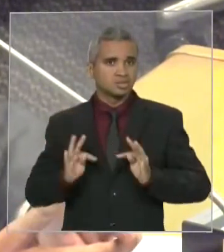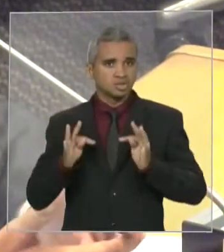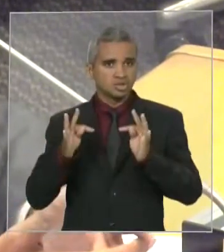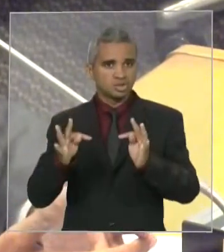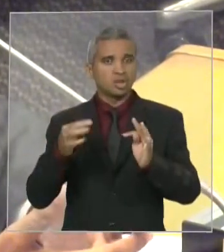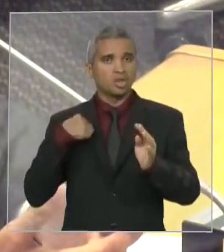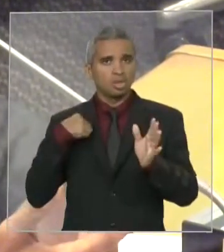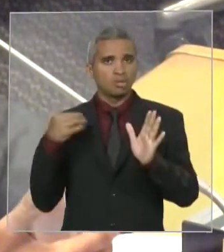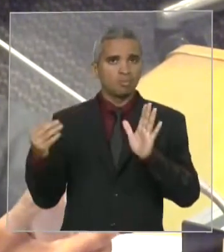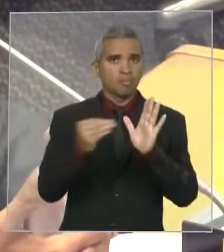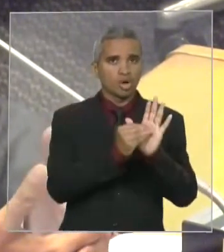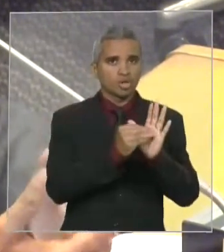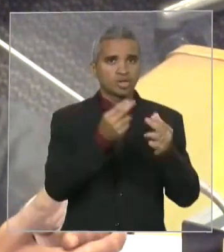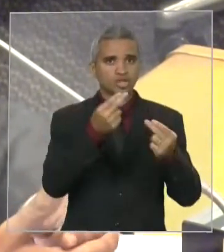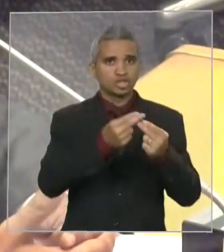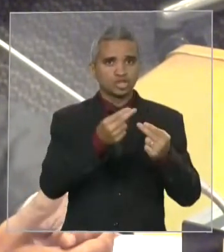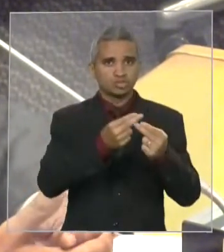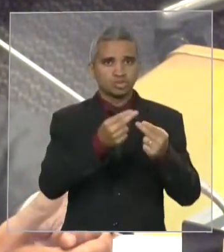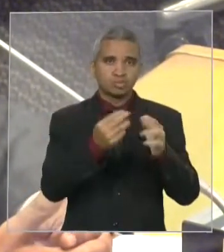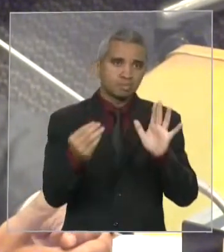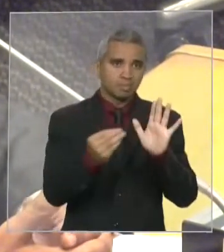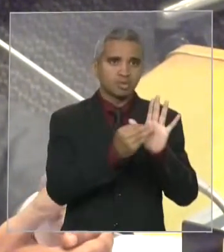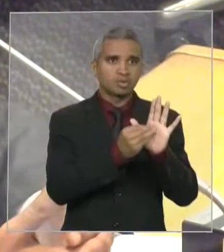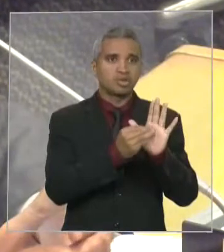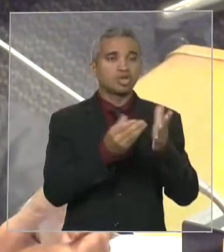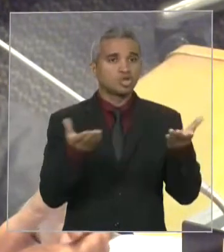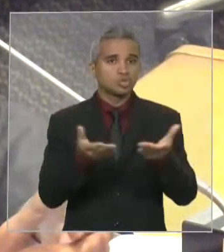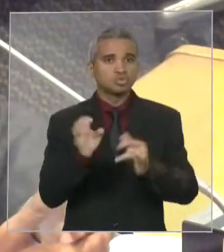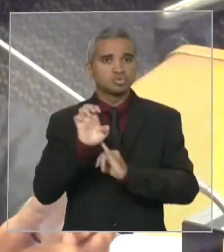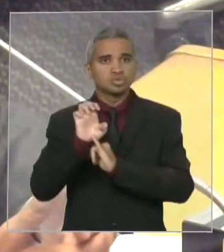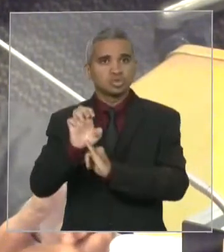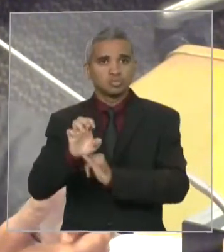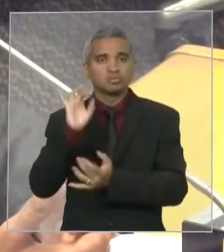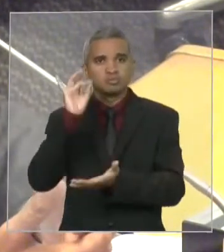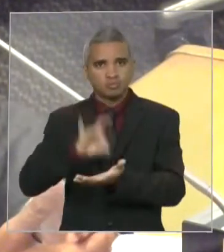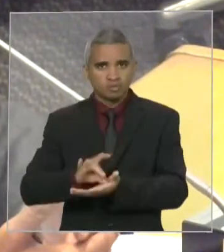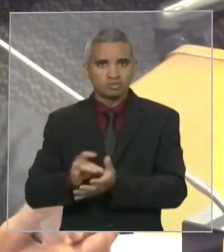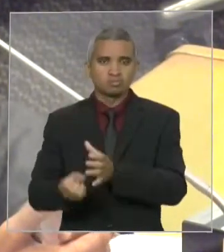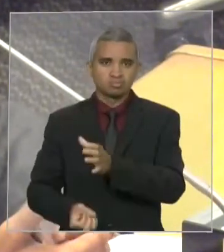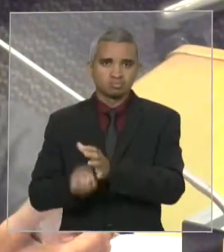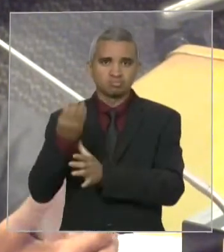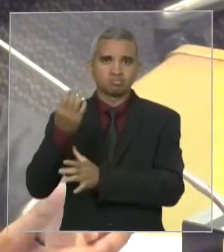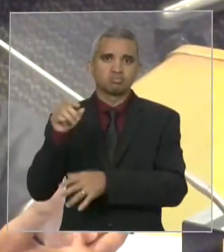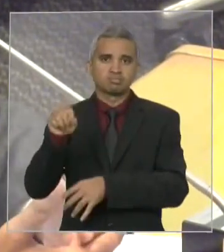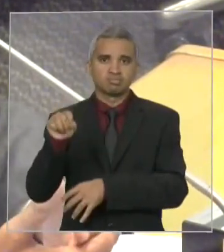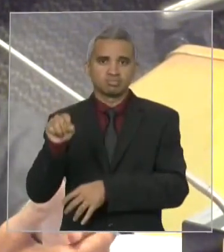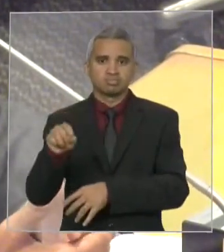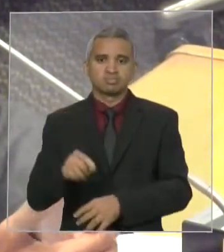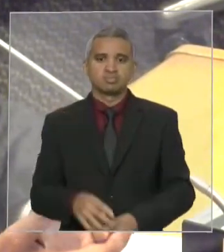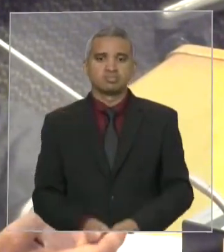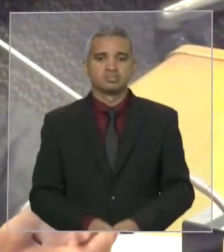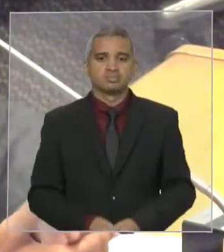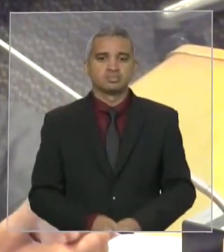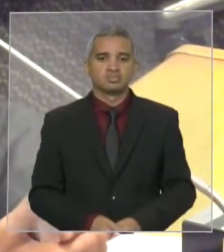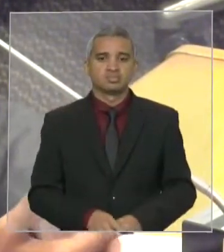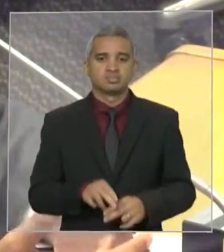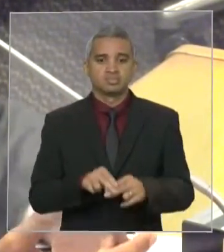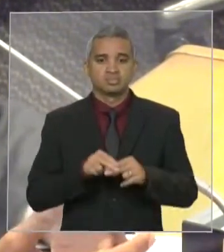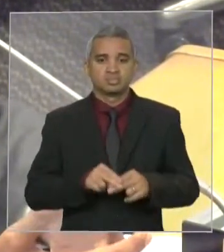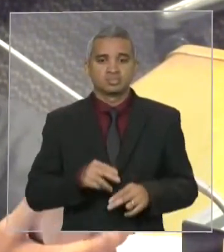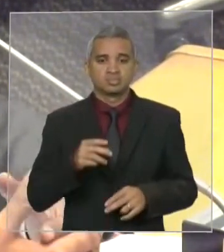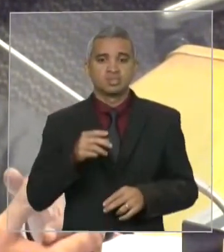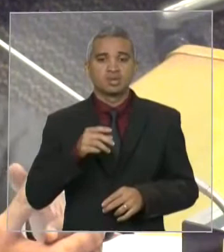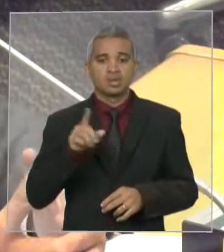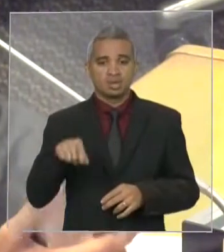E o IEMA hoje já é uma realidade em Timon e é uma das unidades mais bem gestadas no